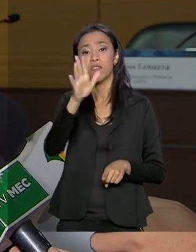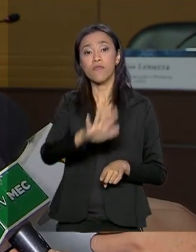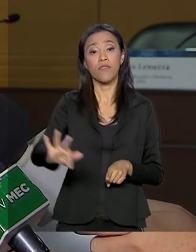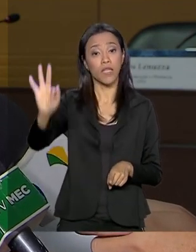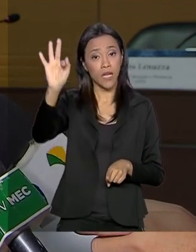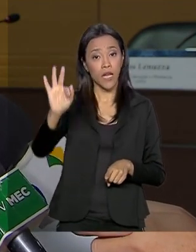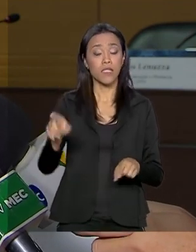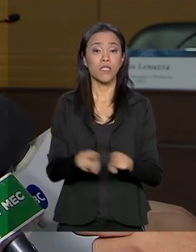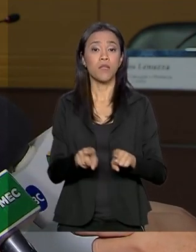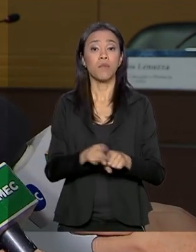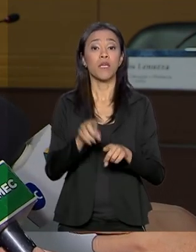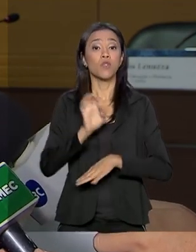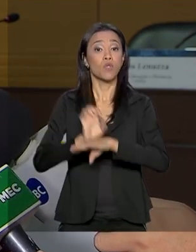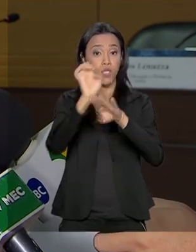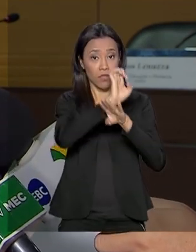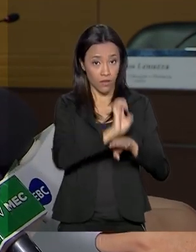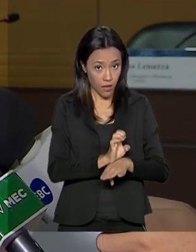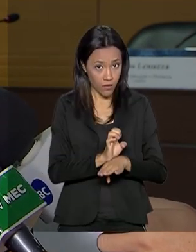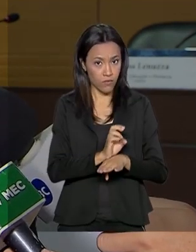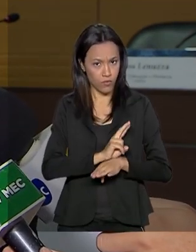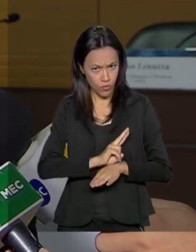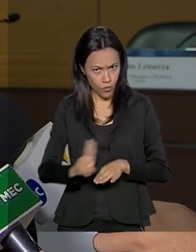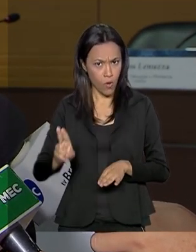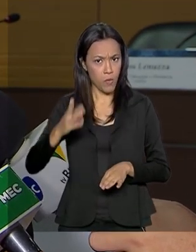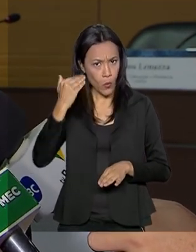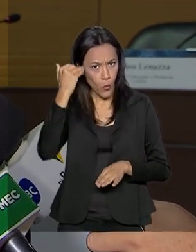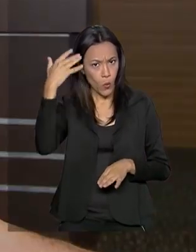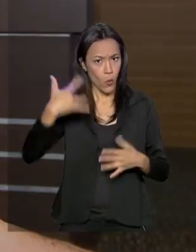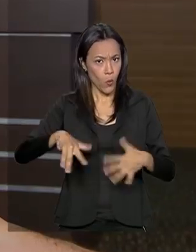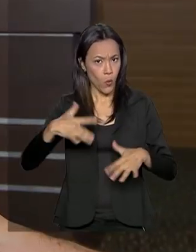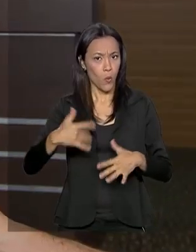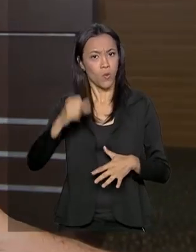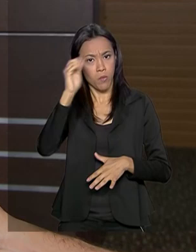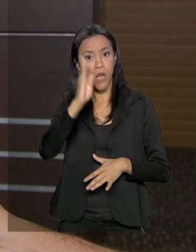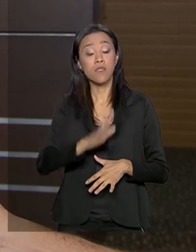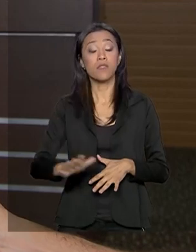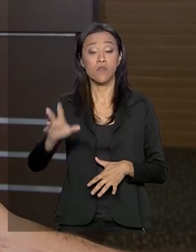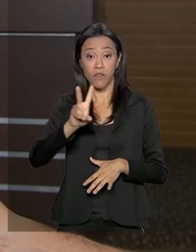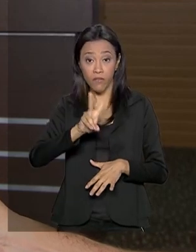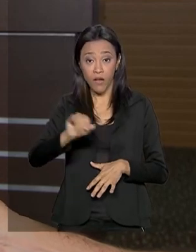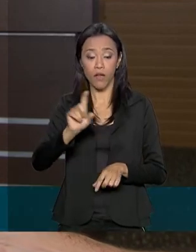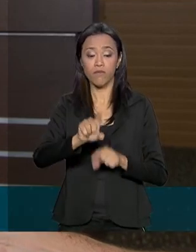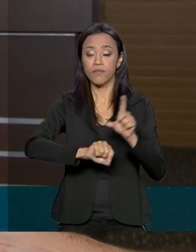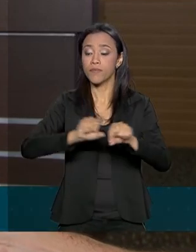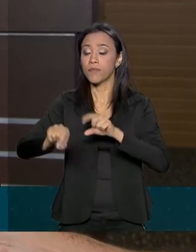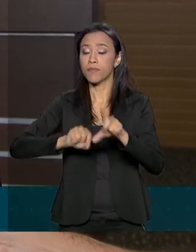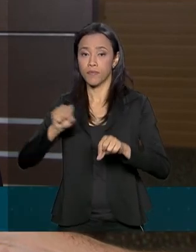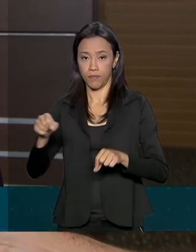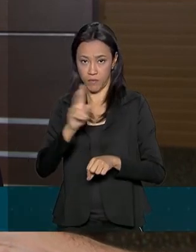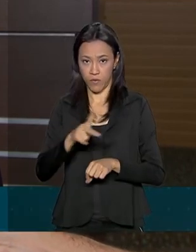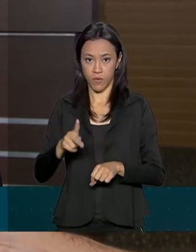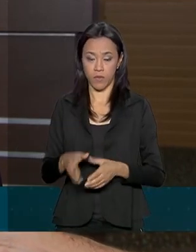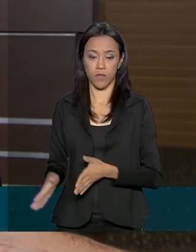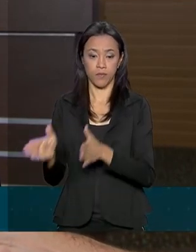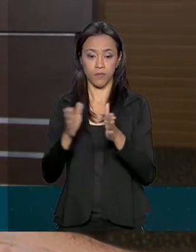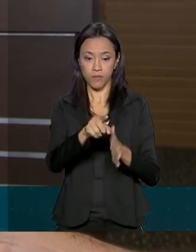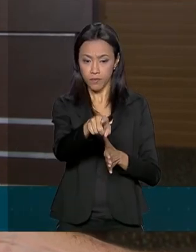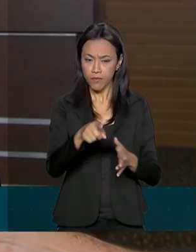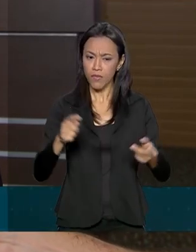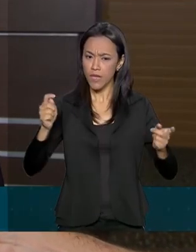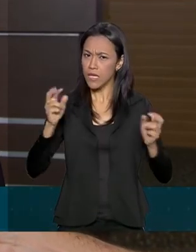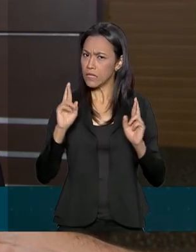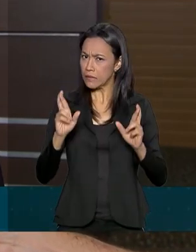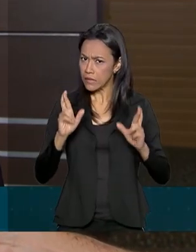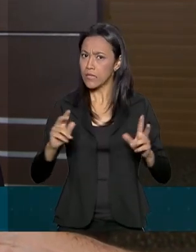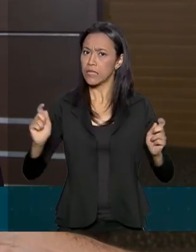universidades estaduais de renome em todo o Brasil. A gente espera, e nós temos experiência que isso é possível,